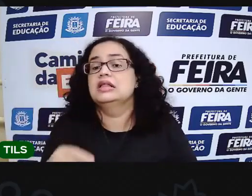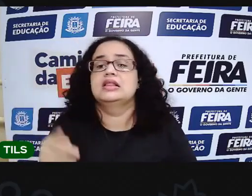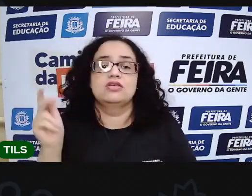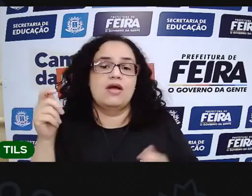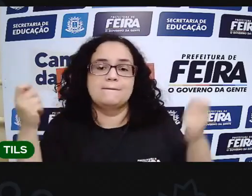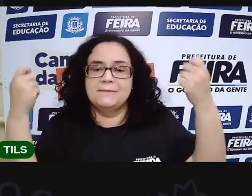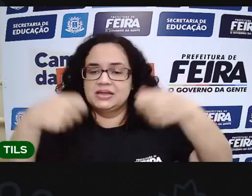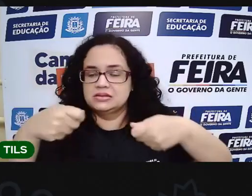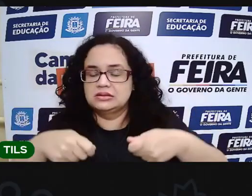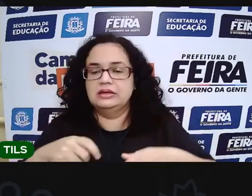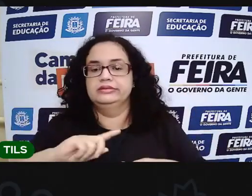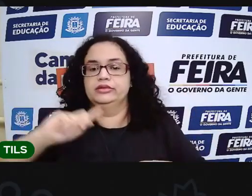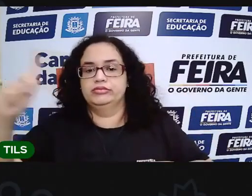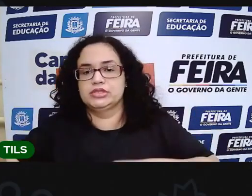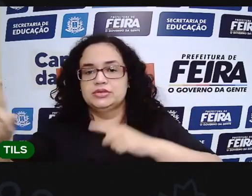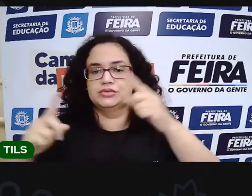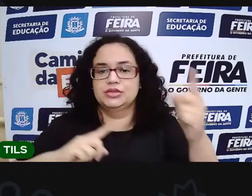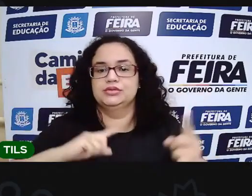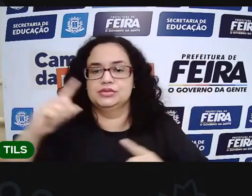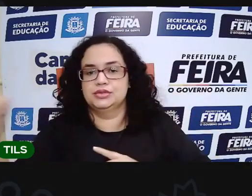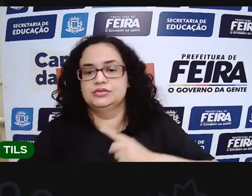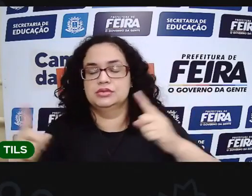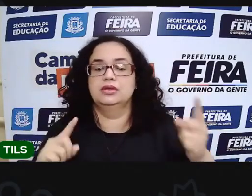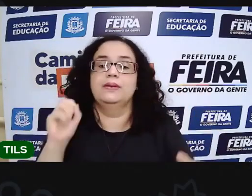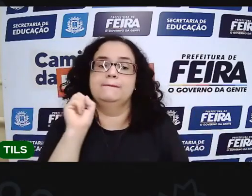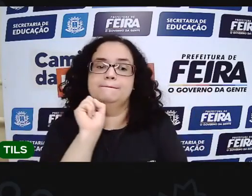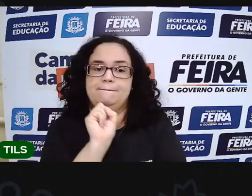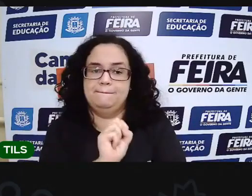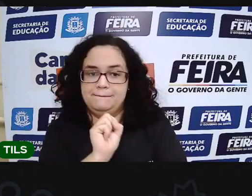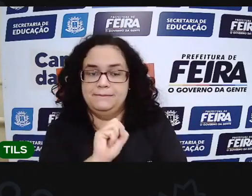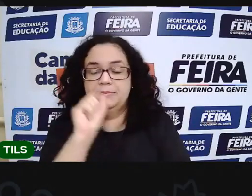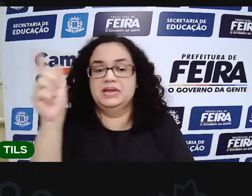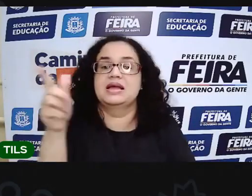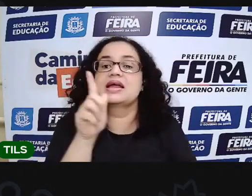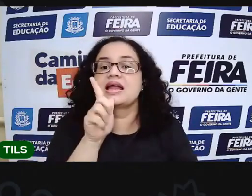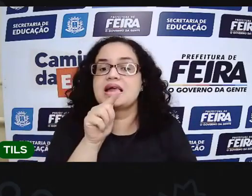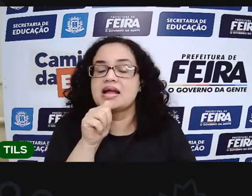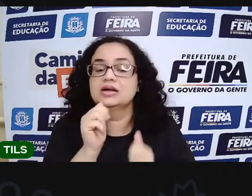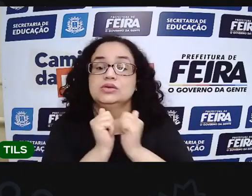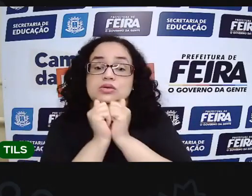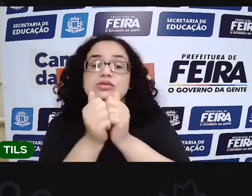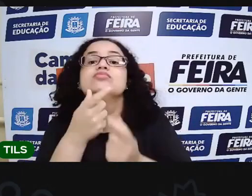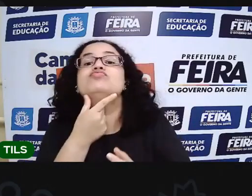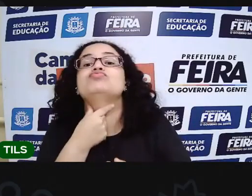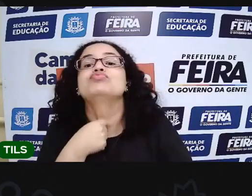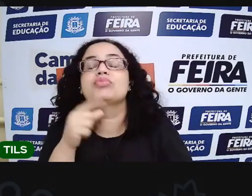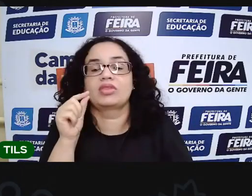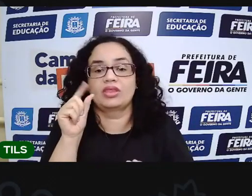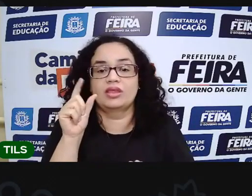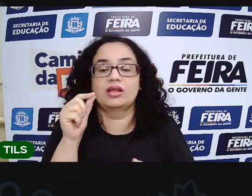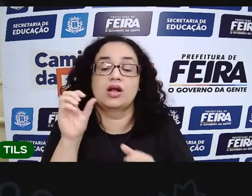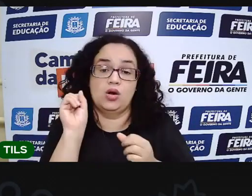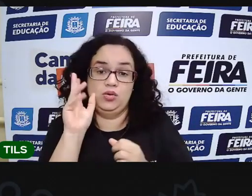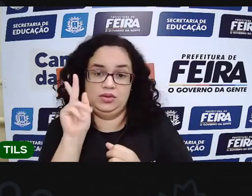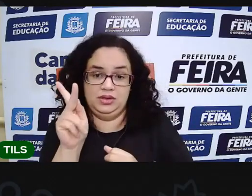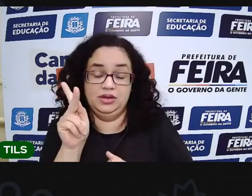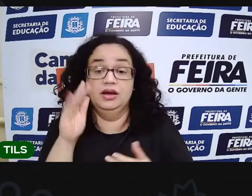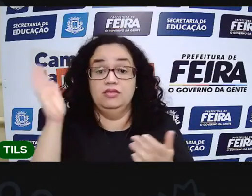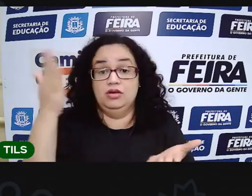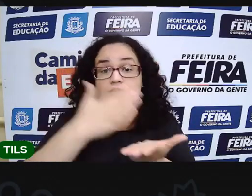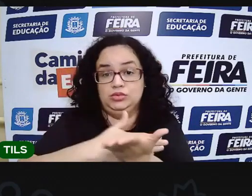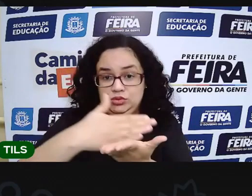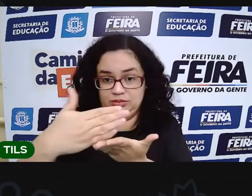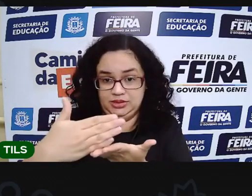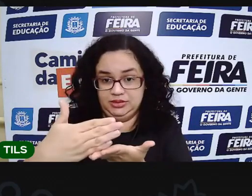precisar sair da aula, parar aqui, para ir pegar água quando você sentir sede, tá certo? Vamos começar?